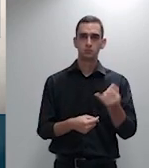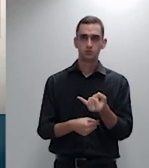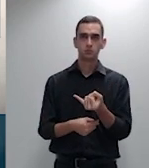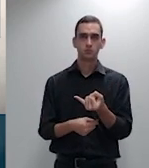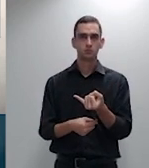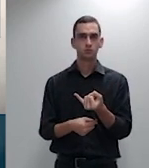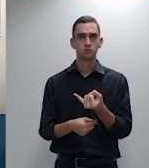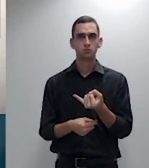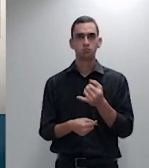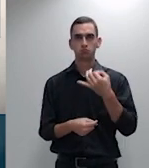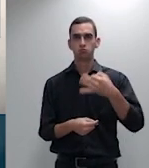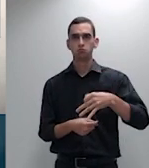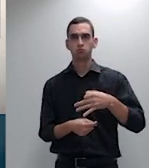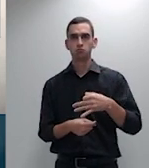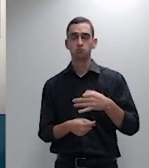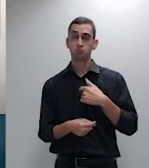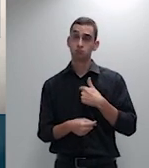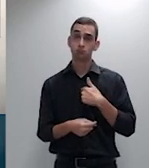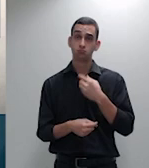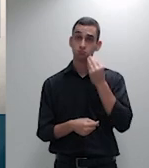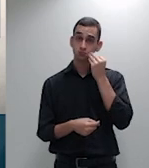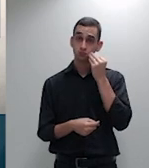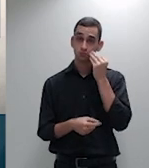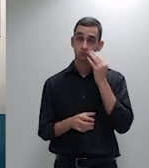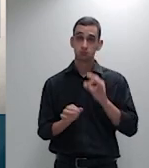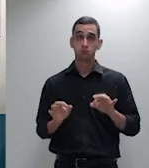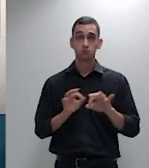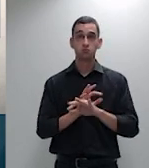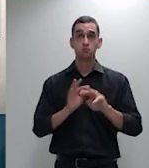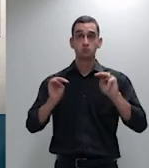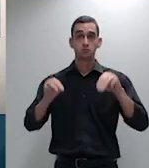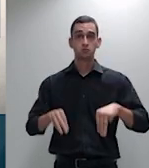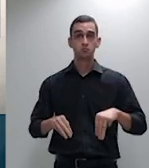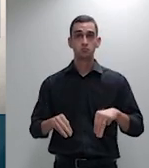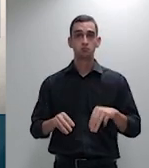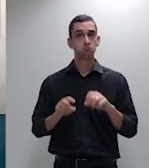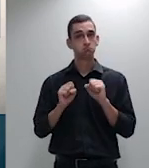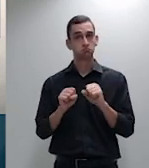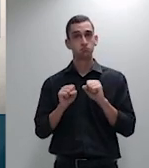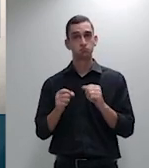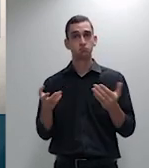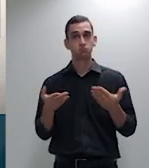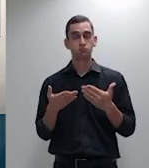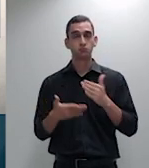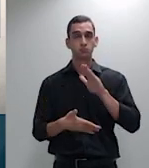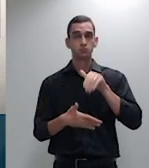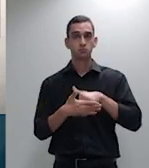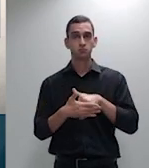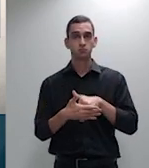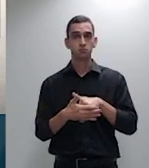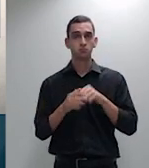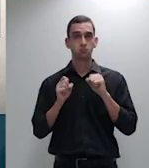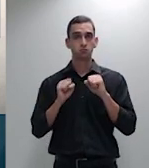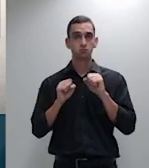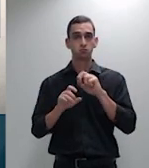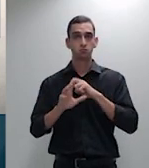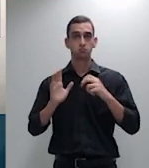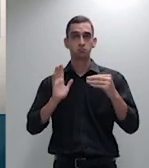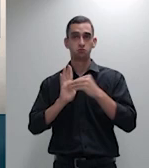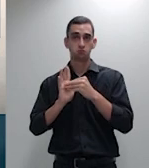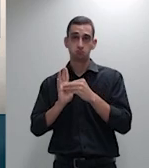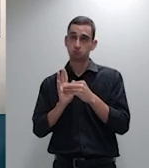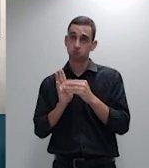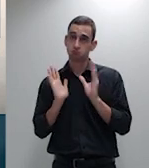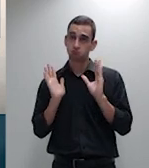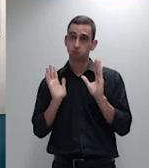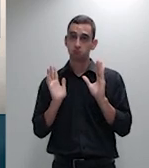os colegas não tivessem divergência podíamos votar pela emenda não há sustentação oral então pode ser no